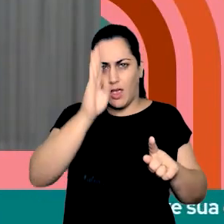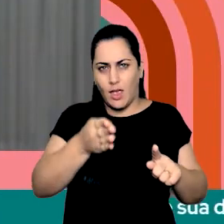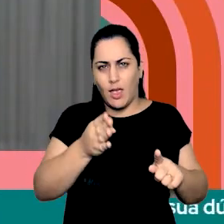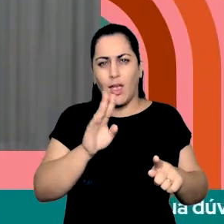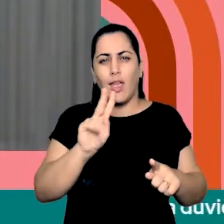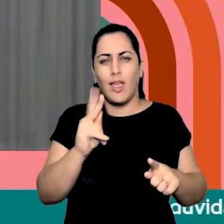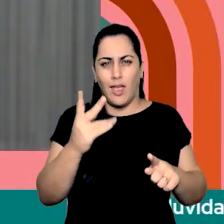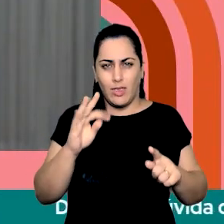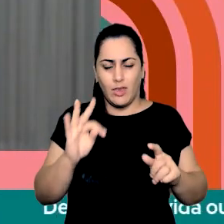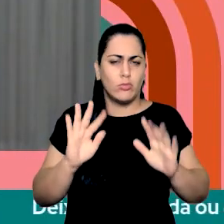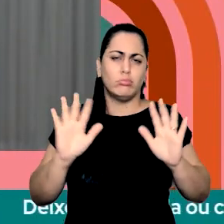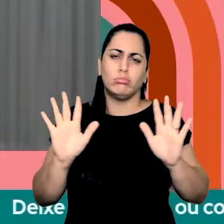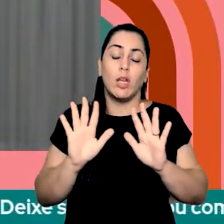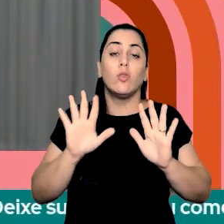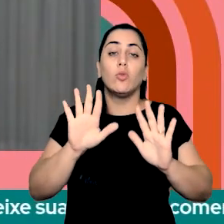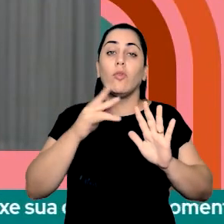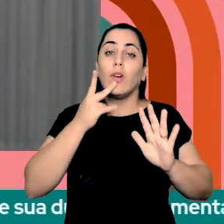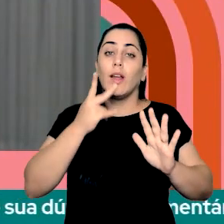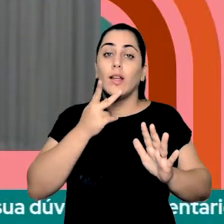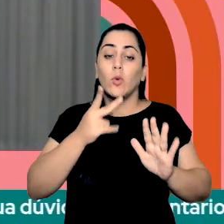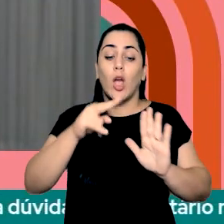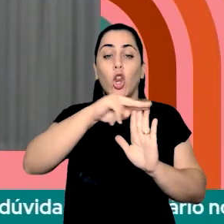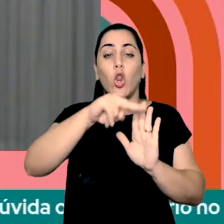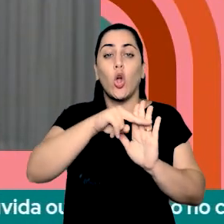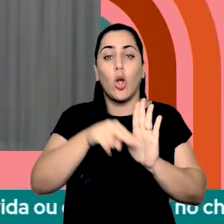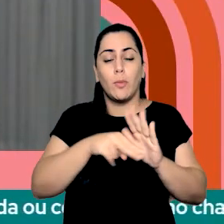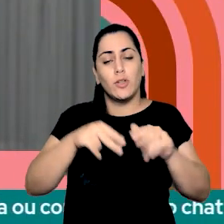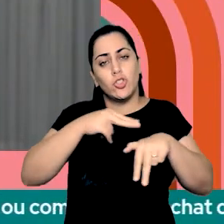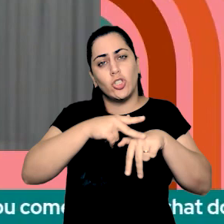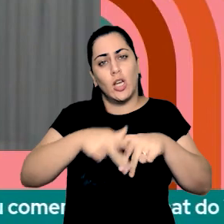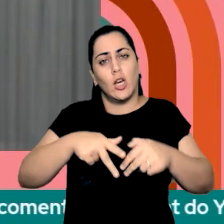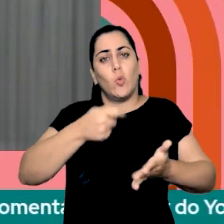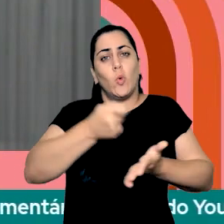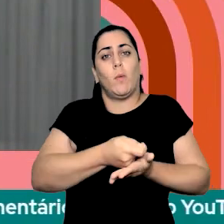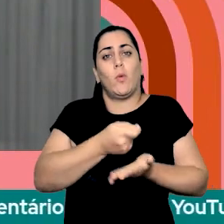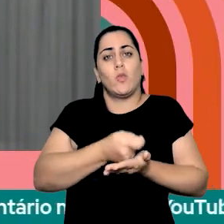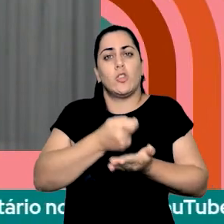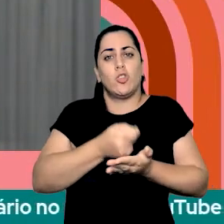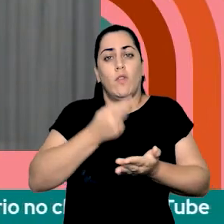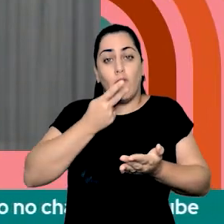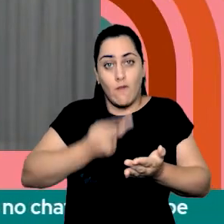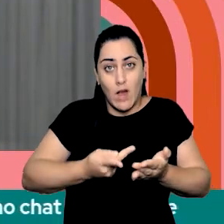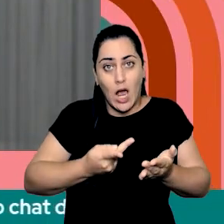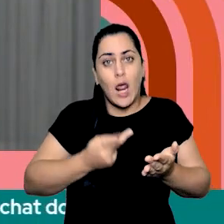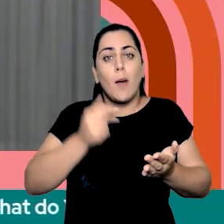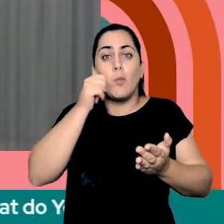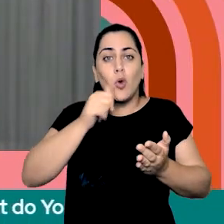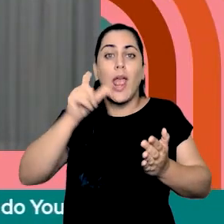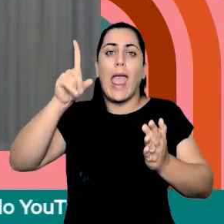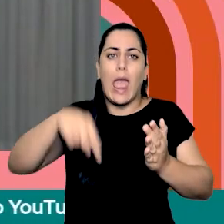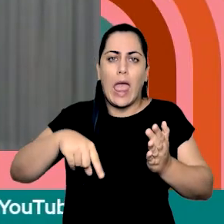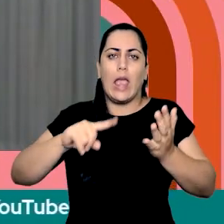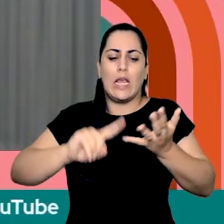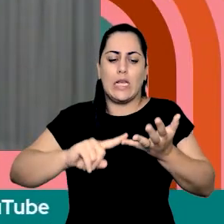estou dizendo que a norma de gênero impositiva traz em si essa concepção de mulher. E